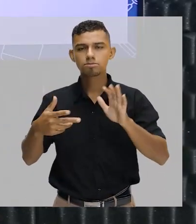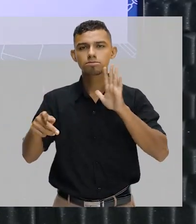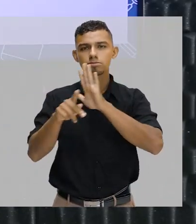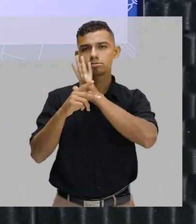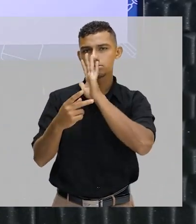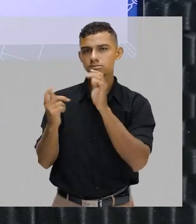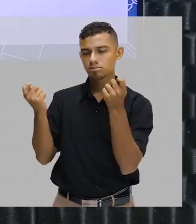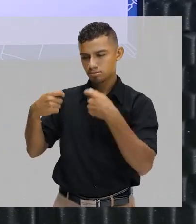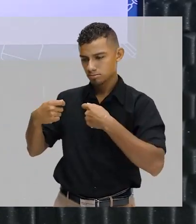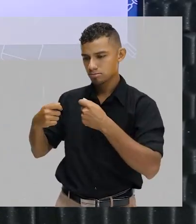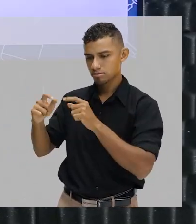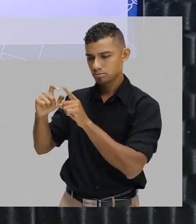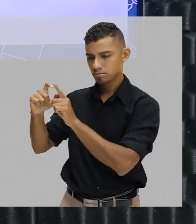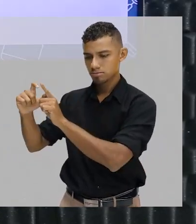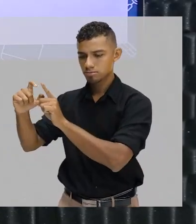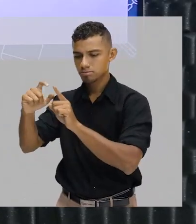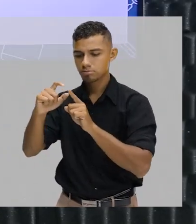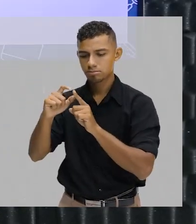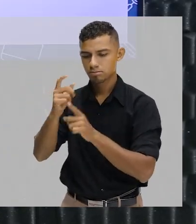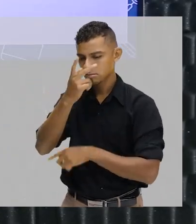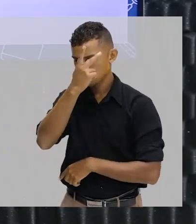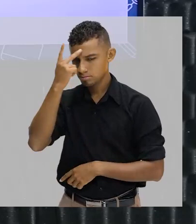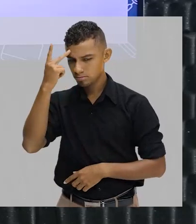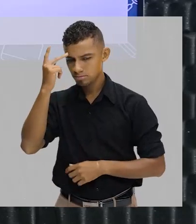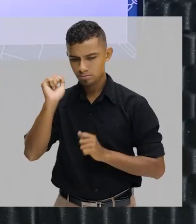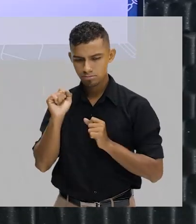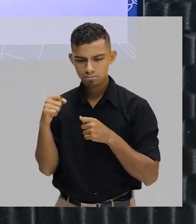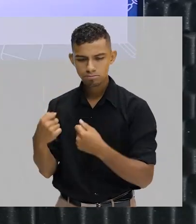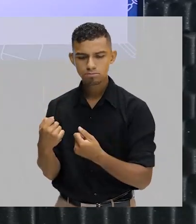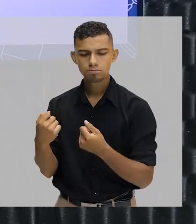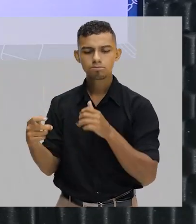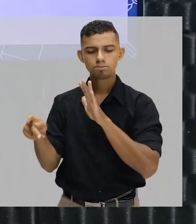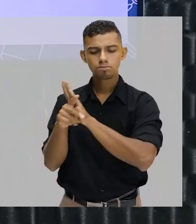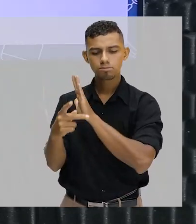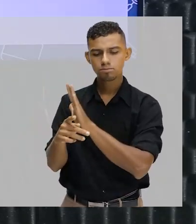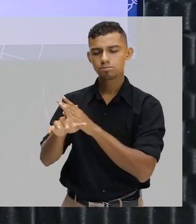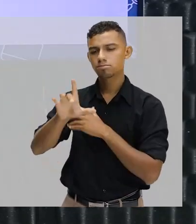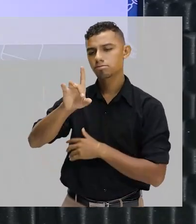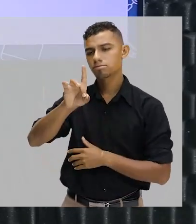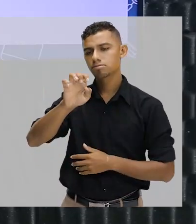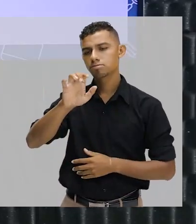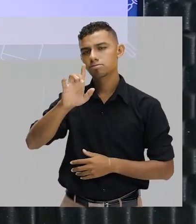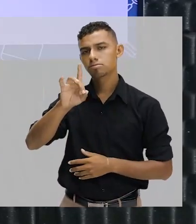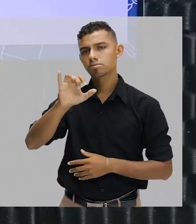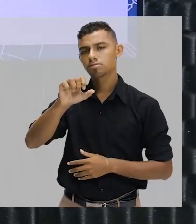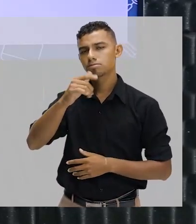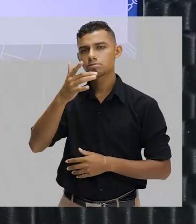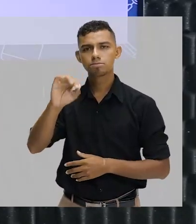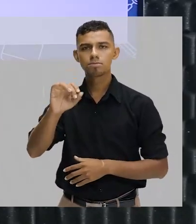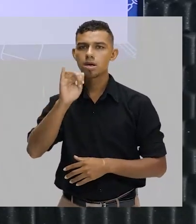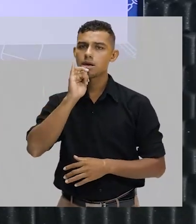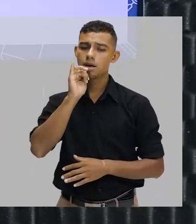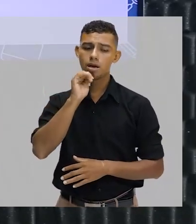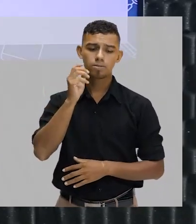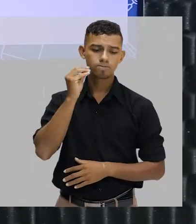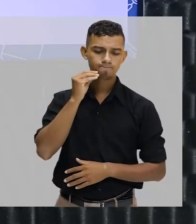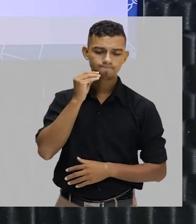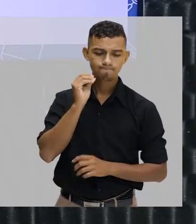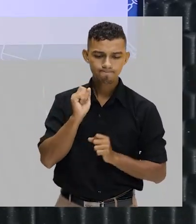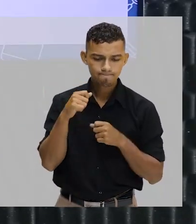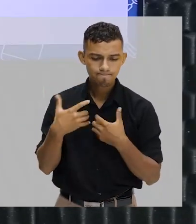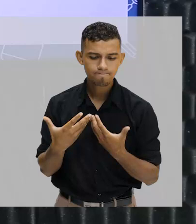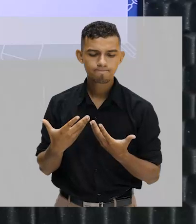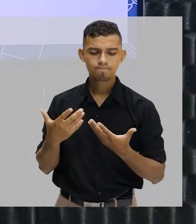composição daquela palavra, para aí você poder trabalhar com o processo de dedução e inferência e tentar adivinhar e